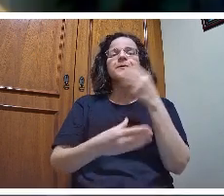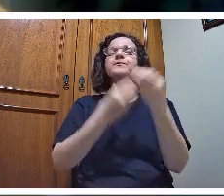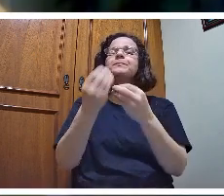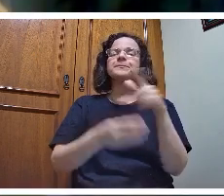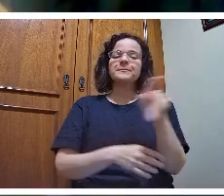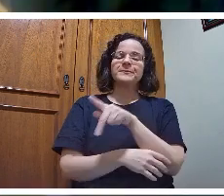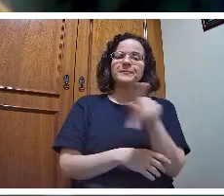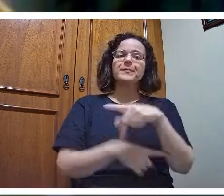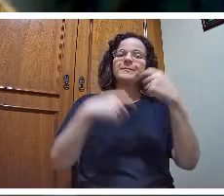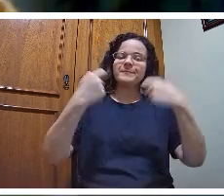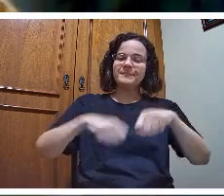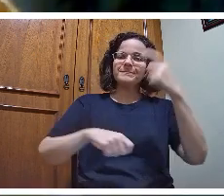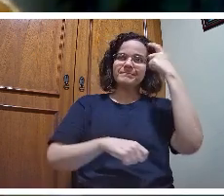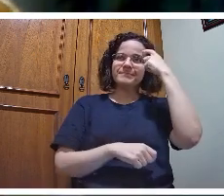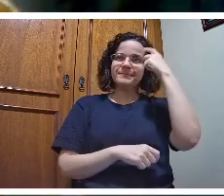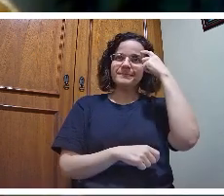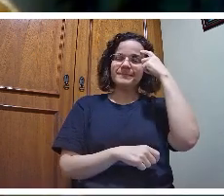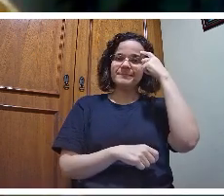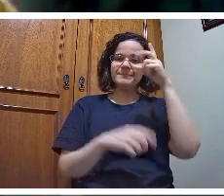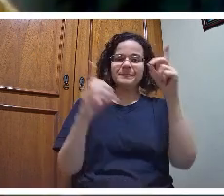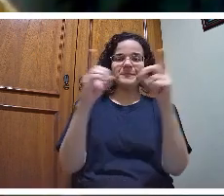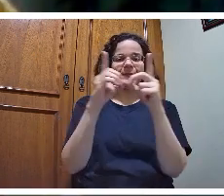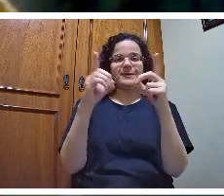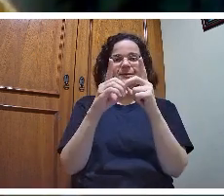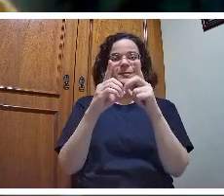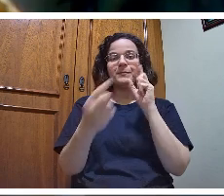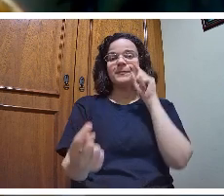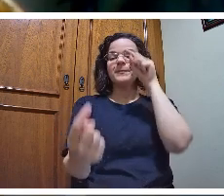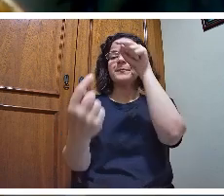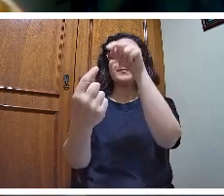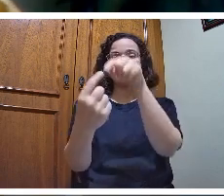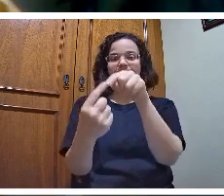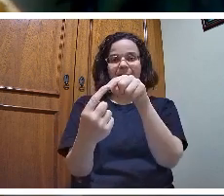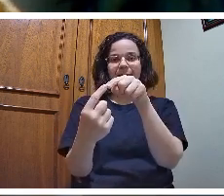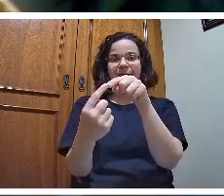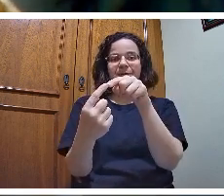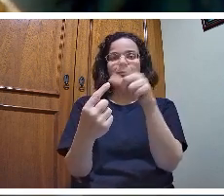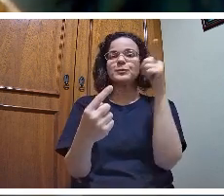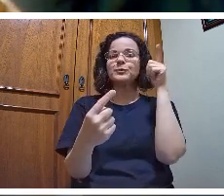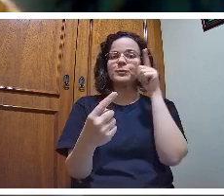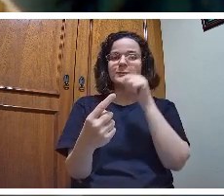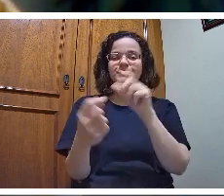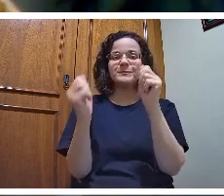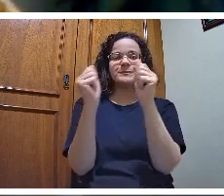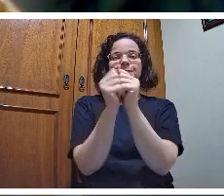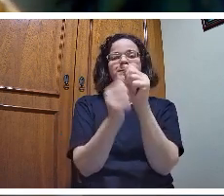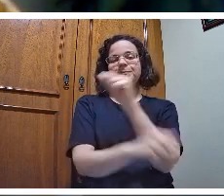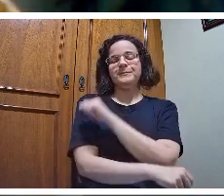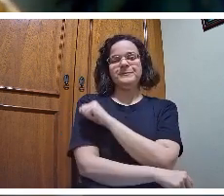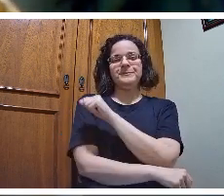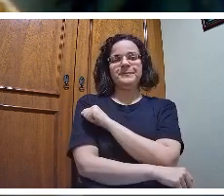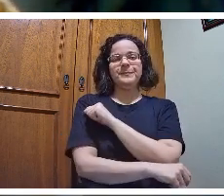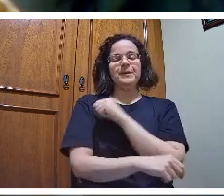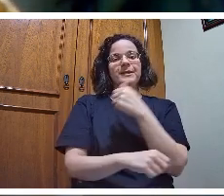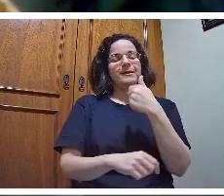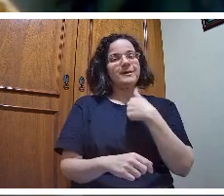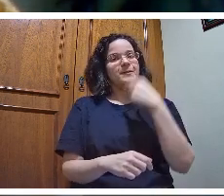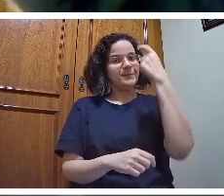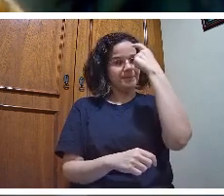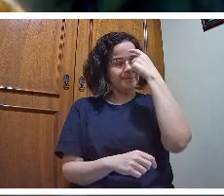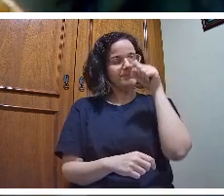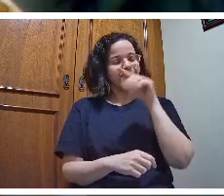atingir os objetivos com seus alunos. penso que, na sua explanação, a maioria das perguntas já foram